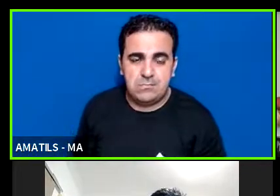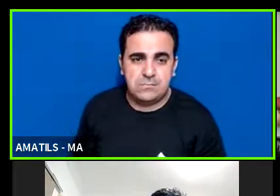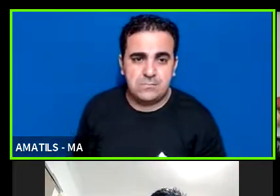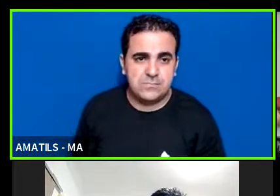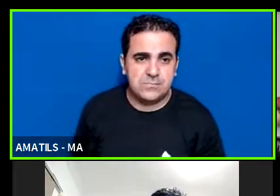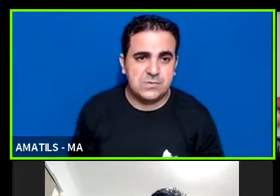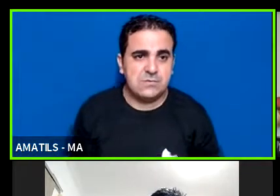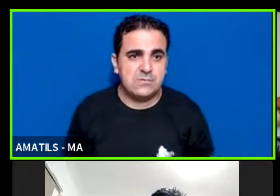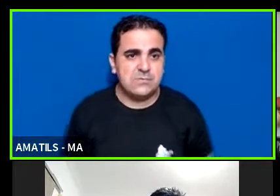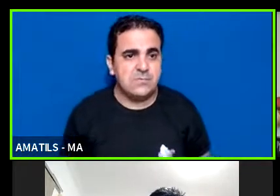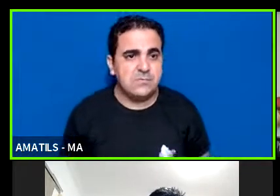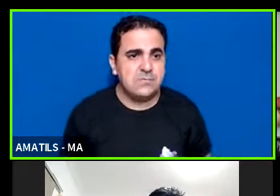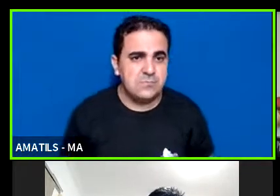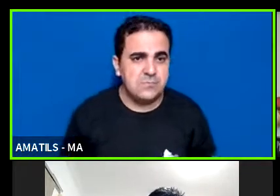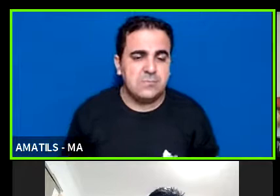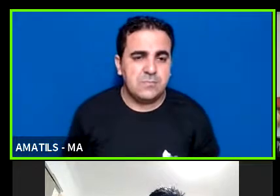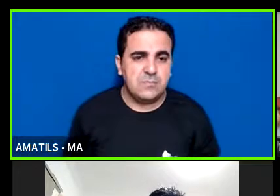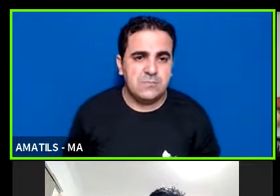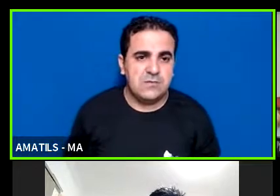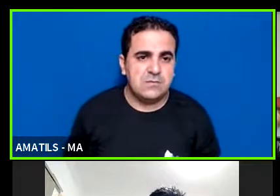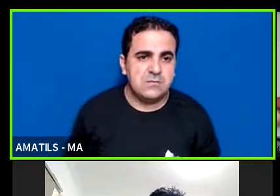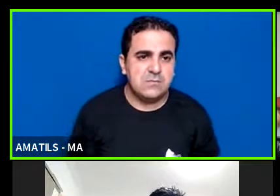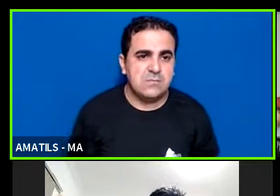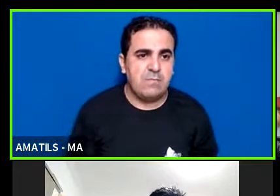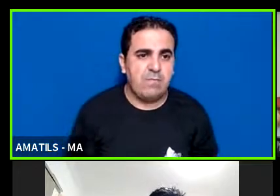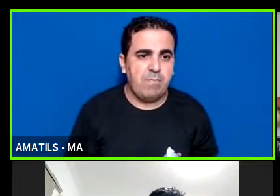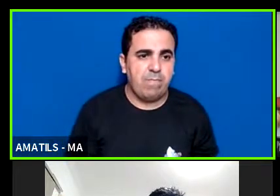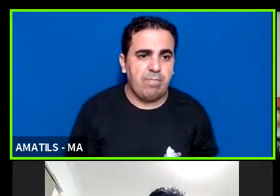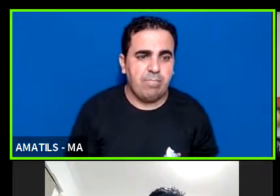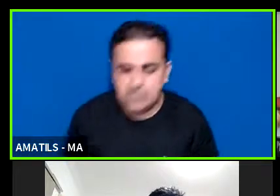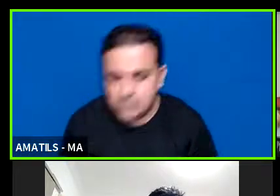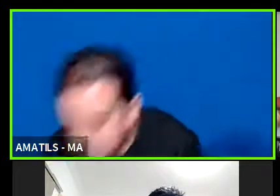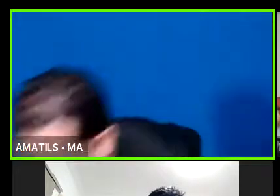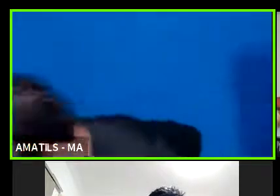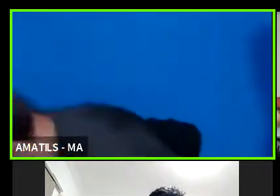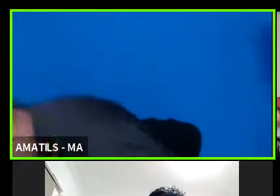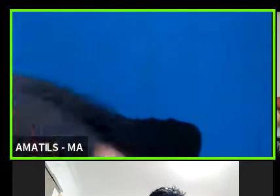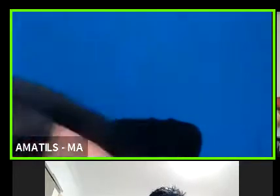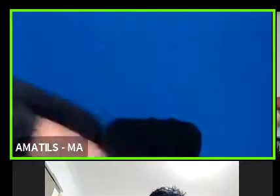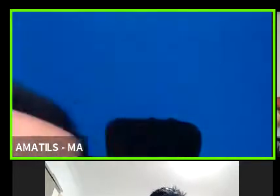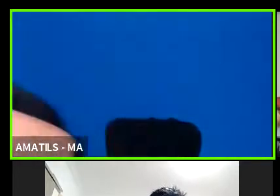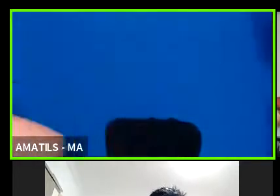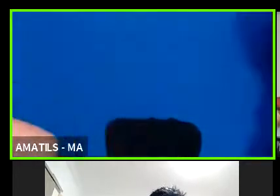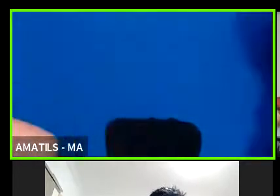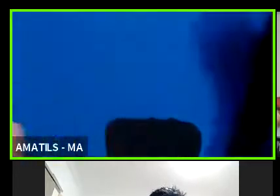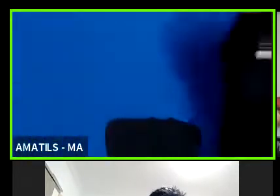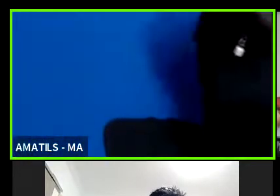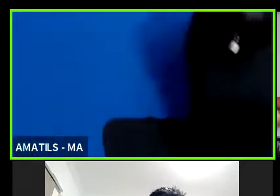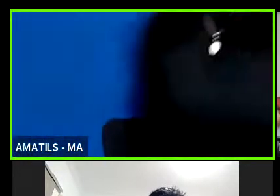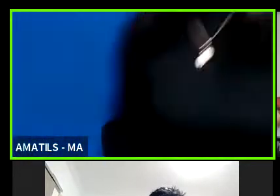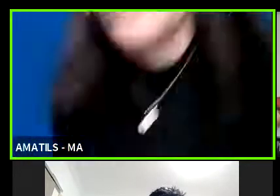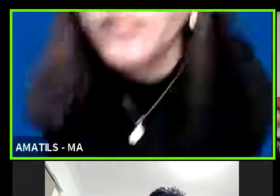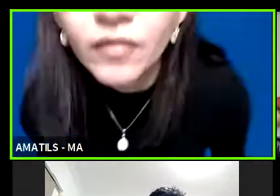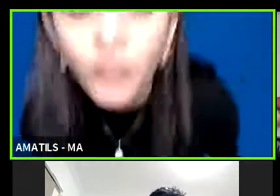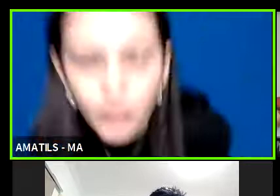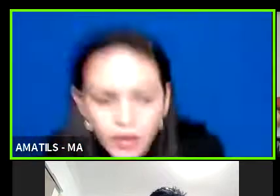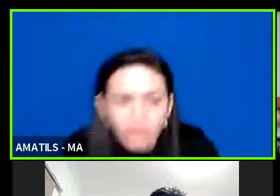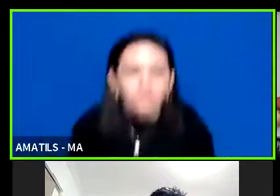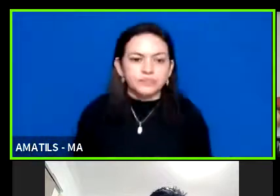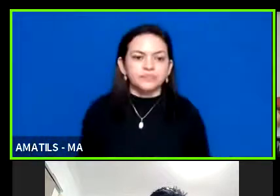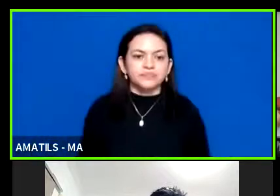como ouviu o Antônio Reis Antônio Reis está de Balsas na região boa noite